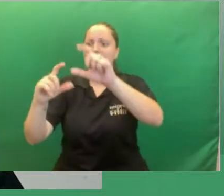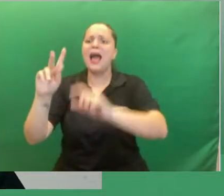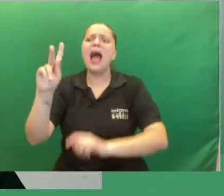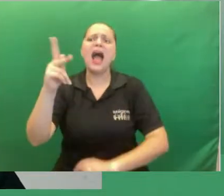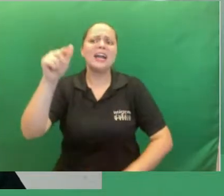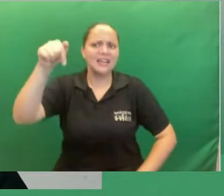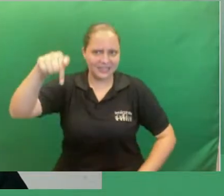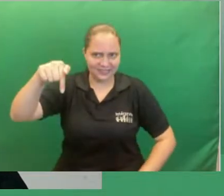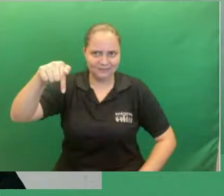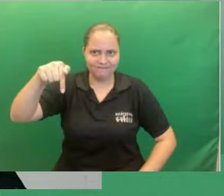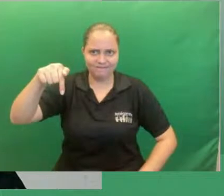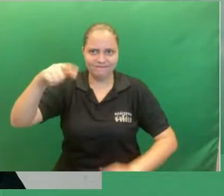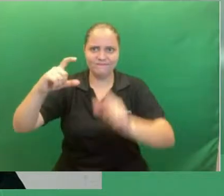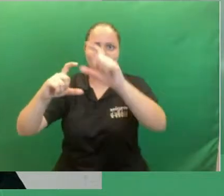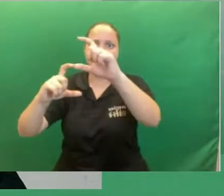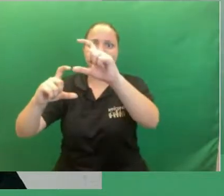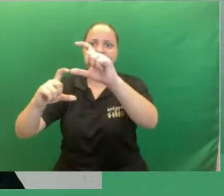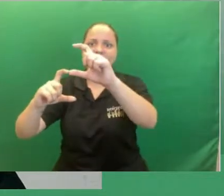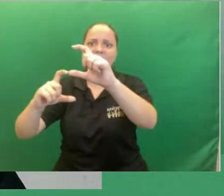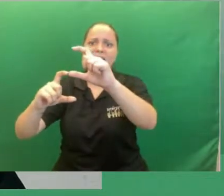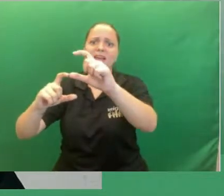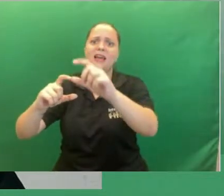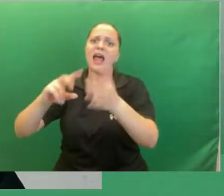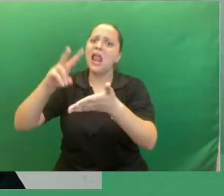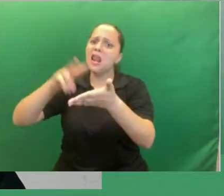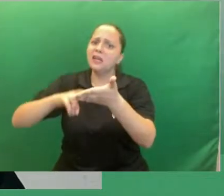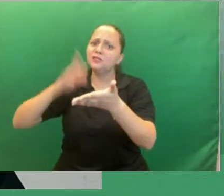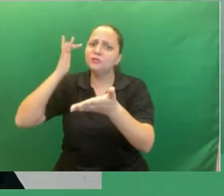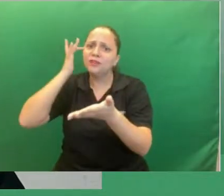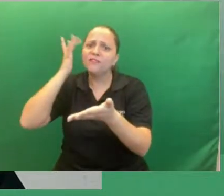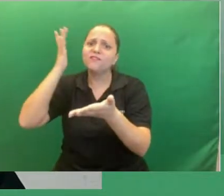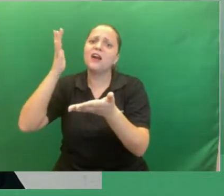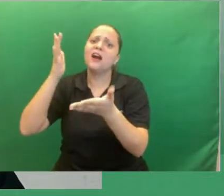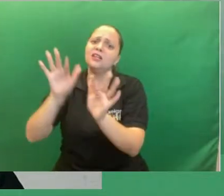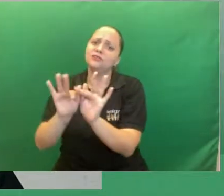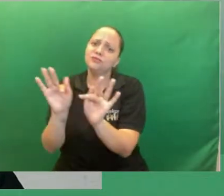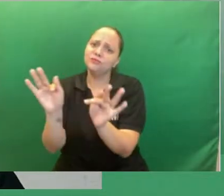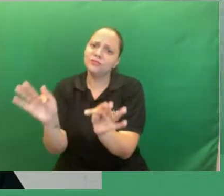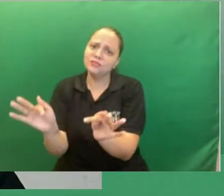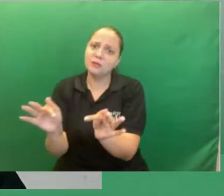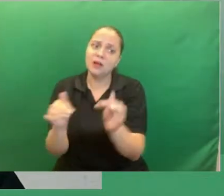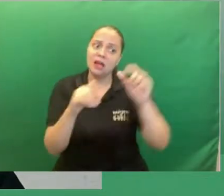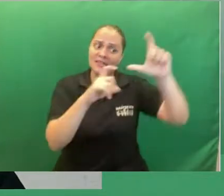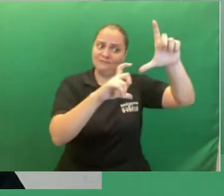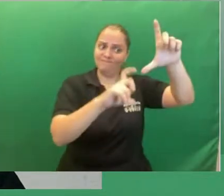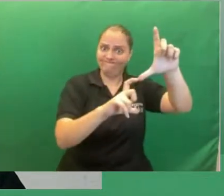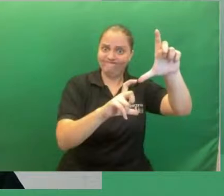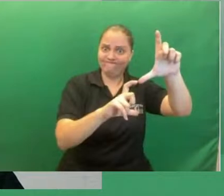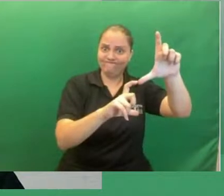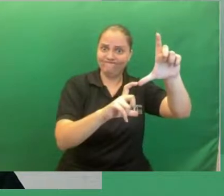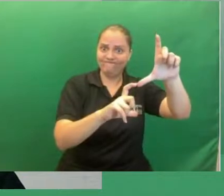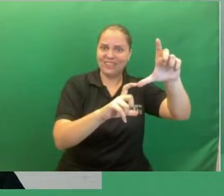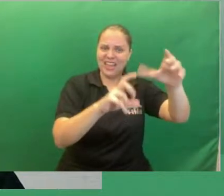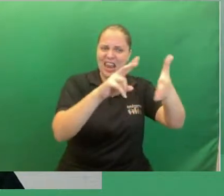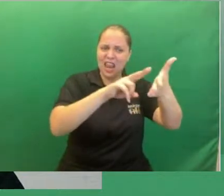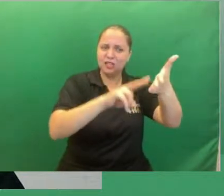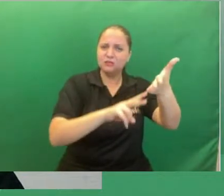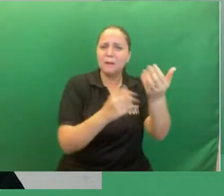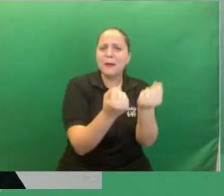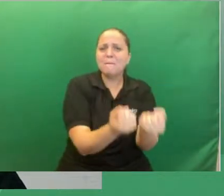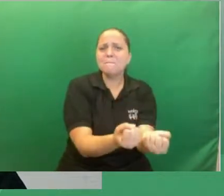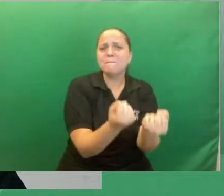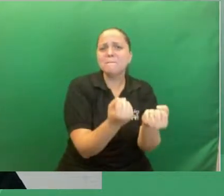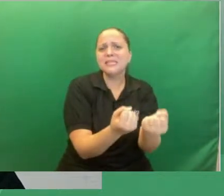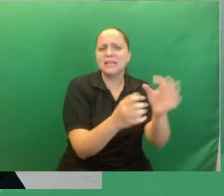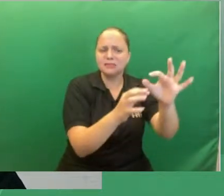leitura mais fluida ao passo que a graphic novel é uma leitura mais longa mais densa e direcionada a um